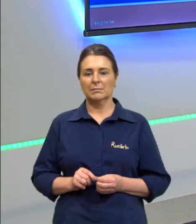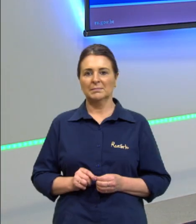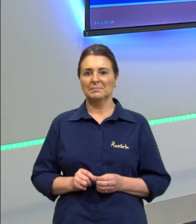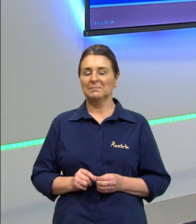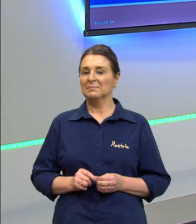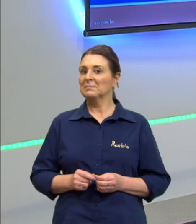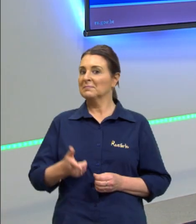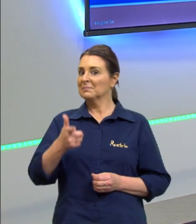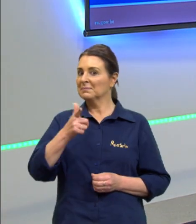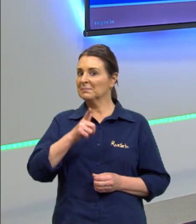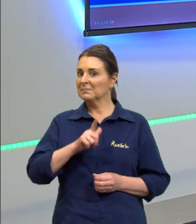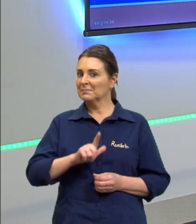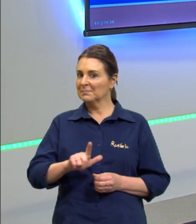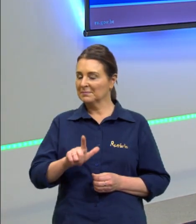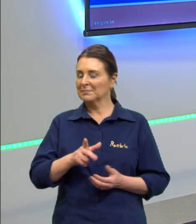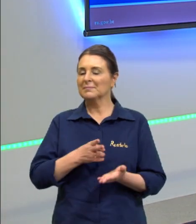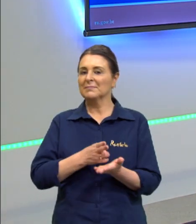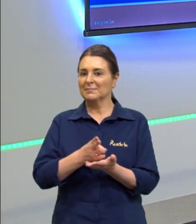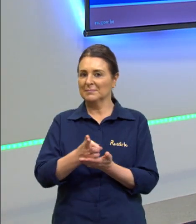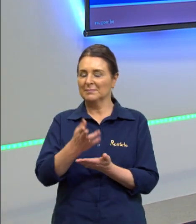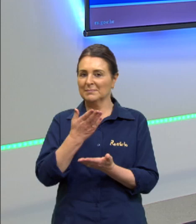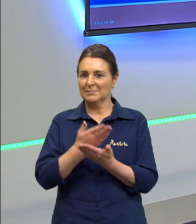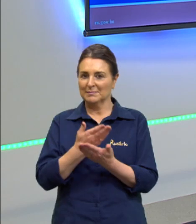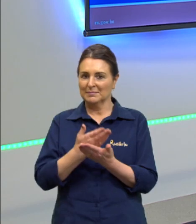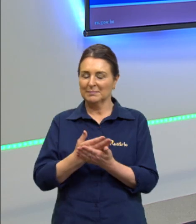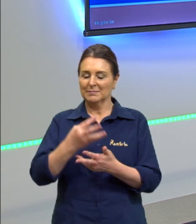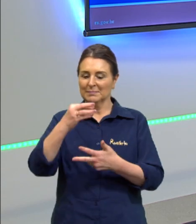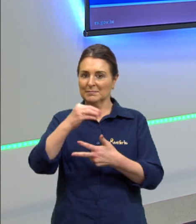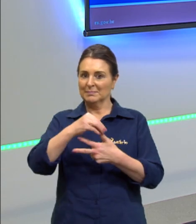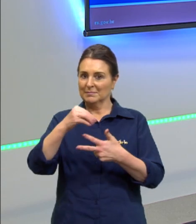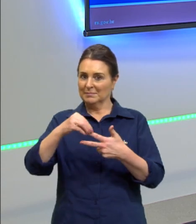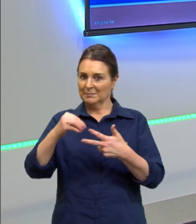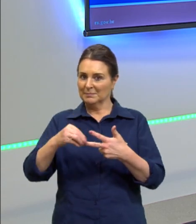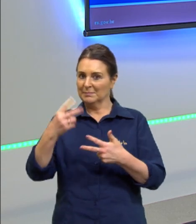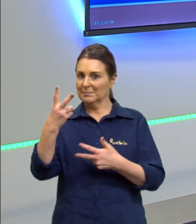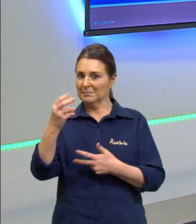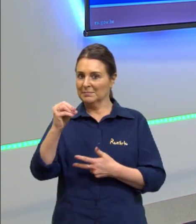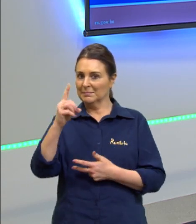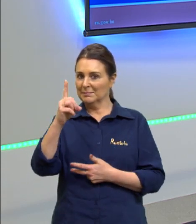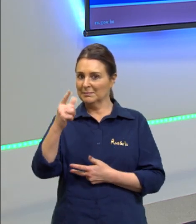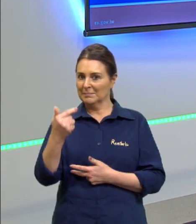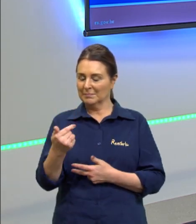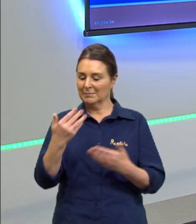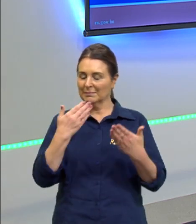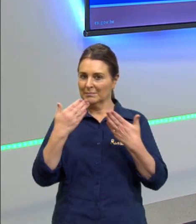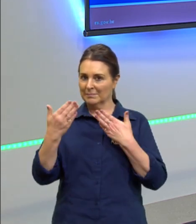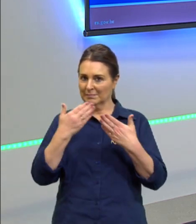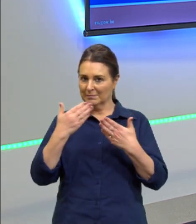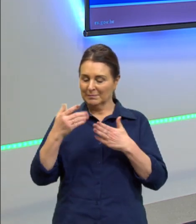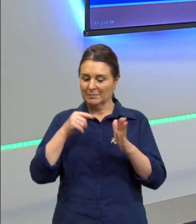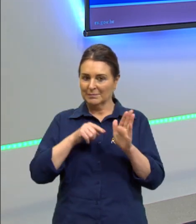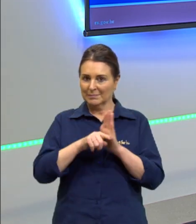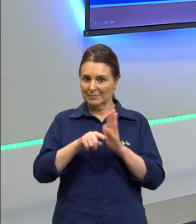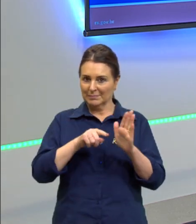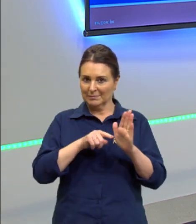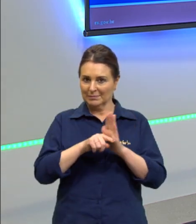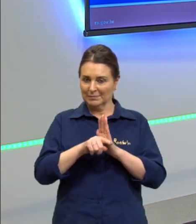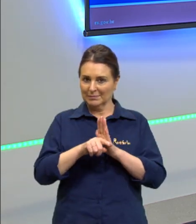Voltamos, então, pessoal. estamos na prova de 2017 nesta análise de questões